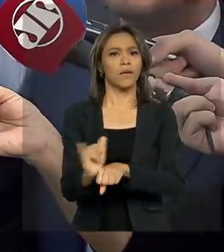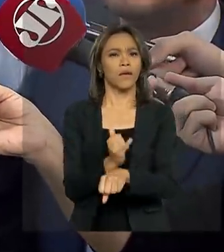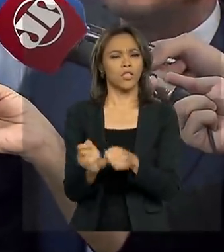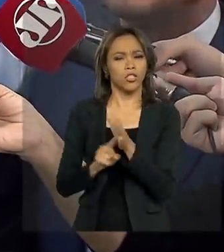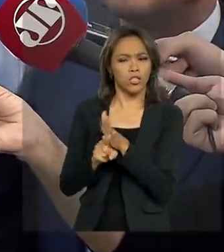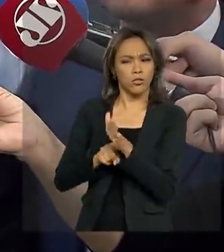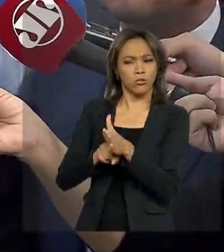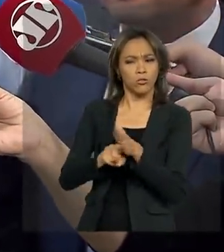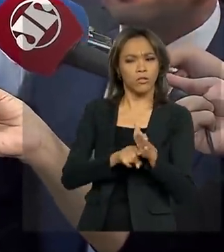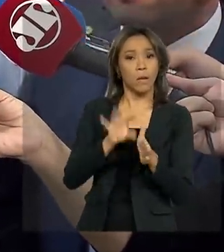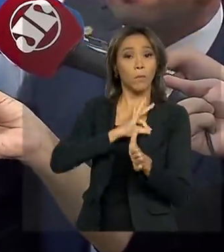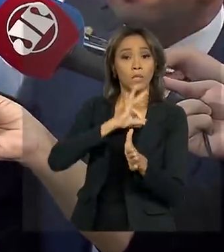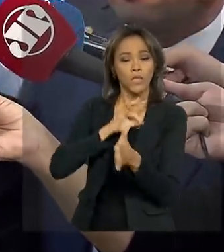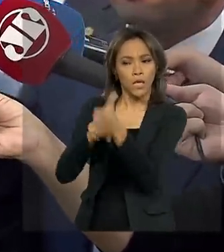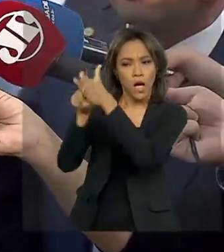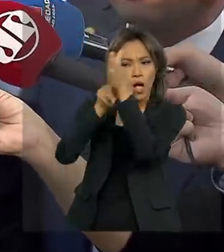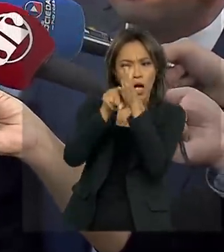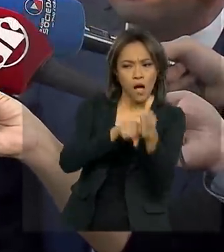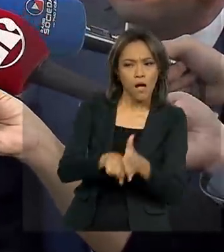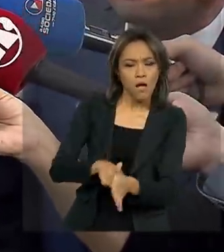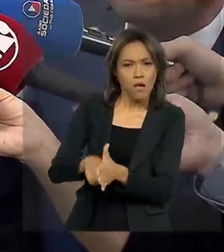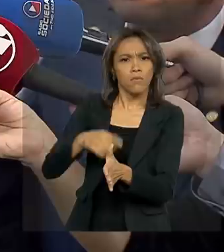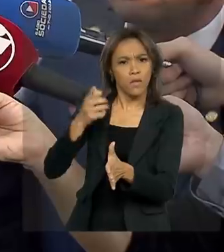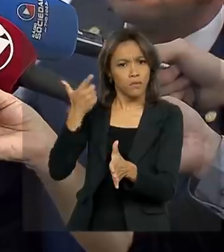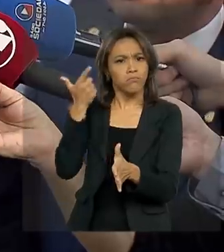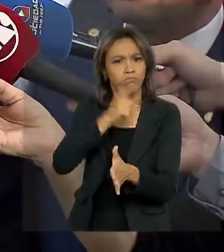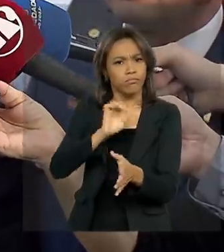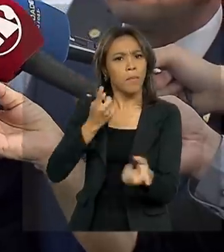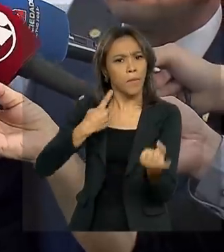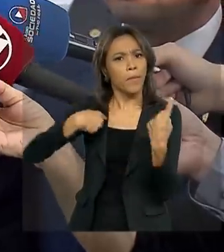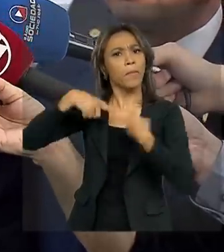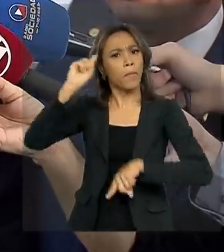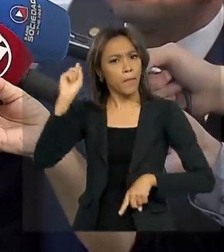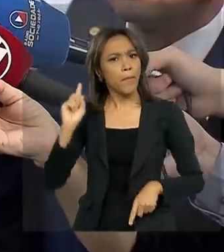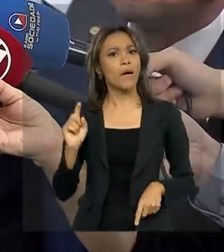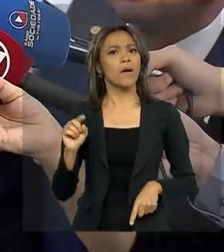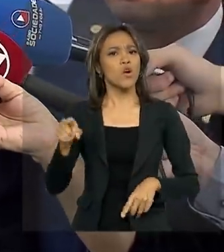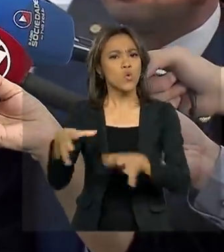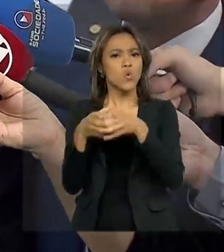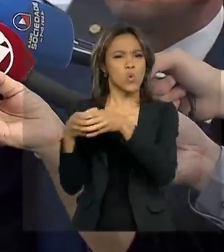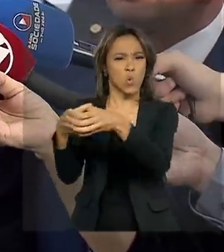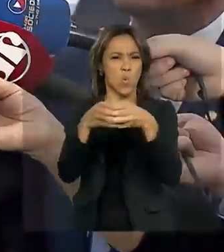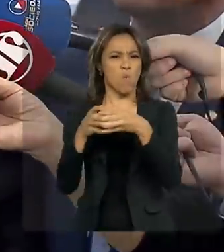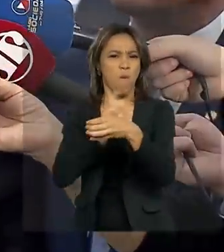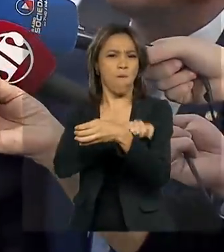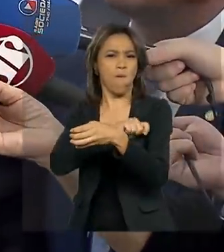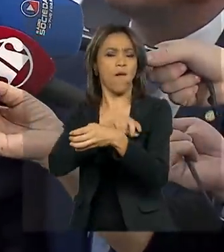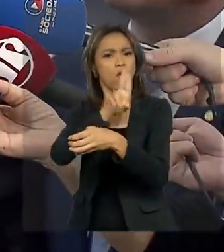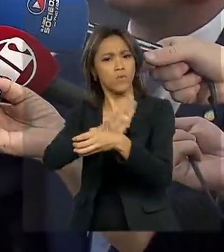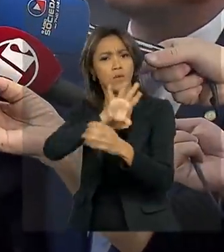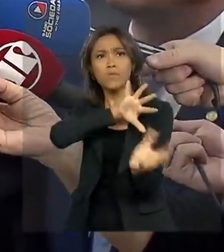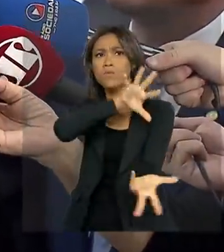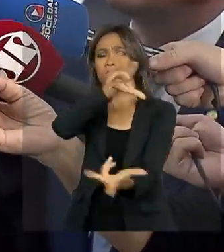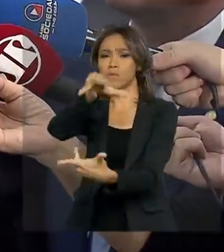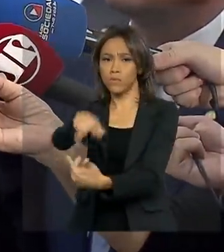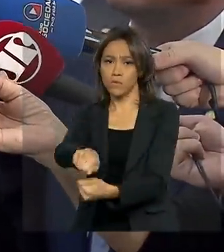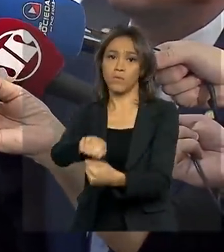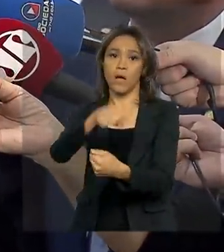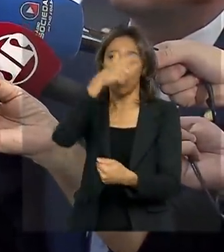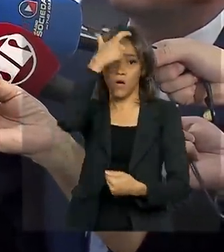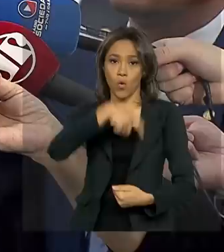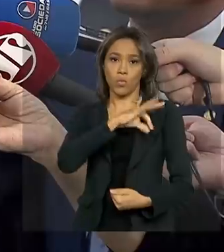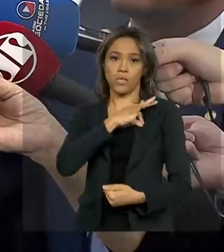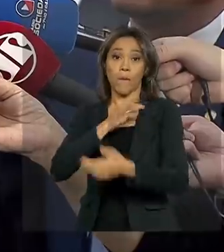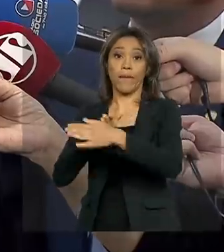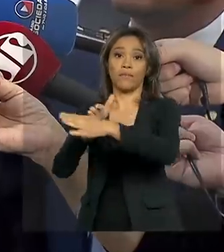fundamental que é utilizada com êxito contra organizações criminosas no mundo todo. Então, nós entendemos que essa é uma norma